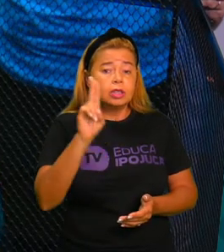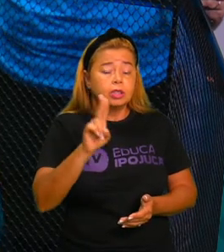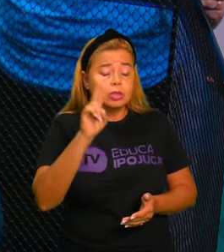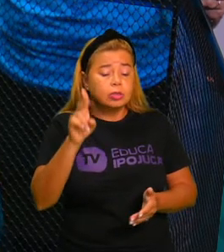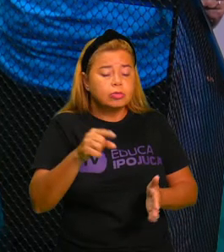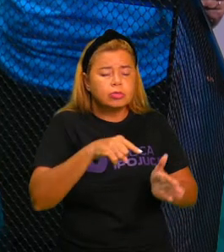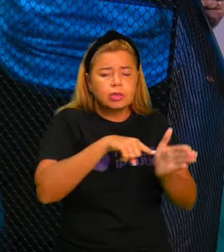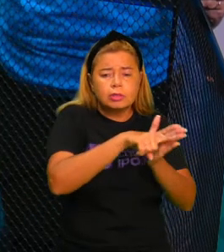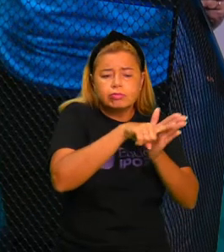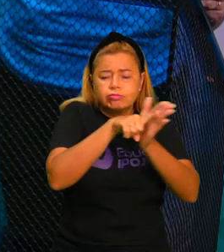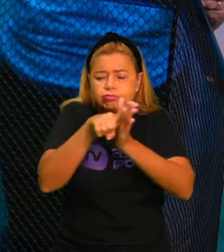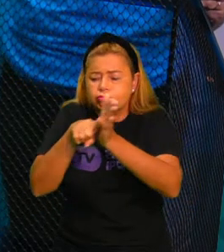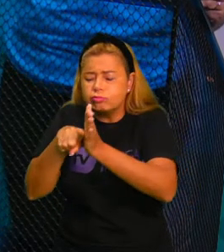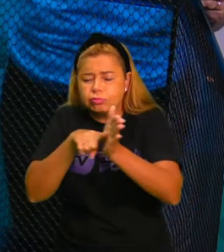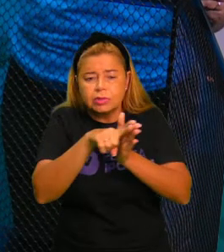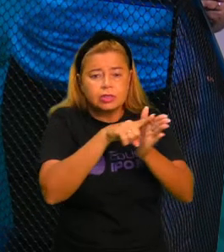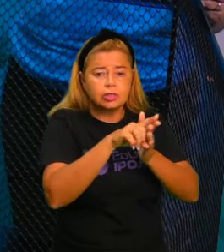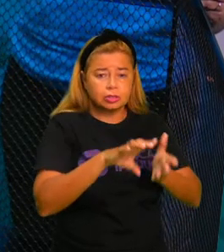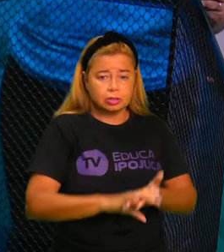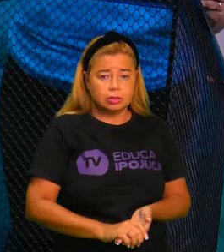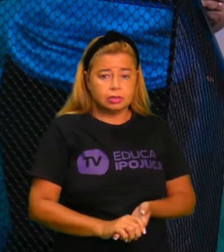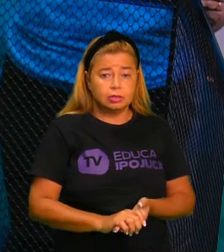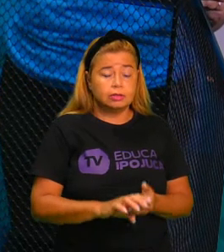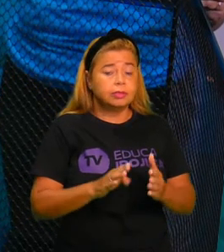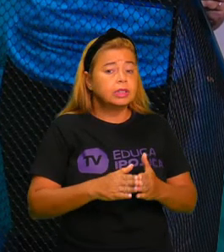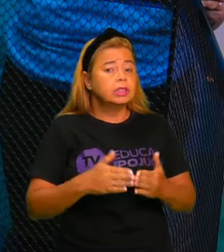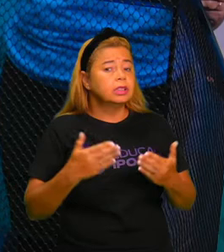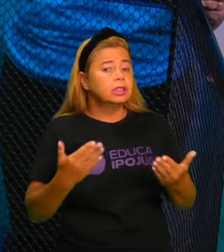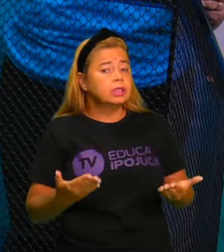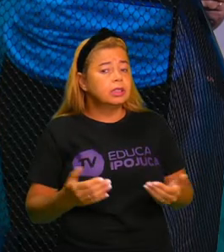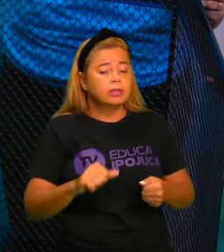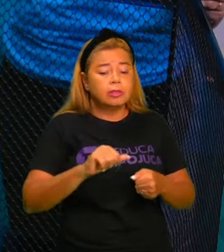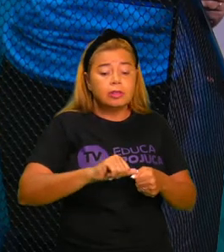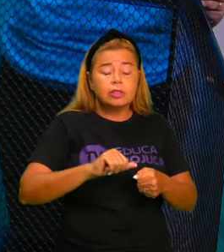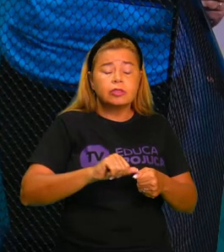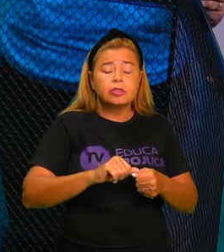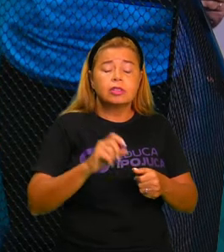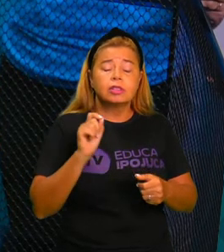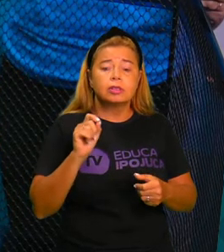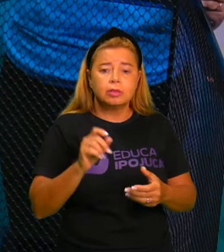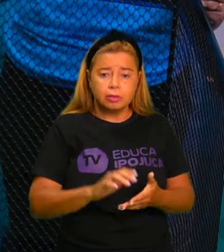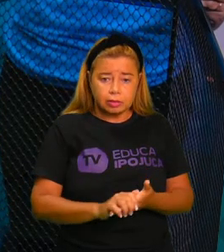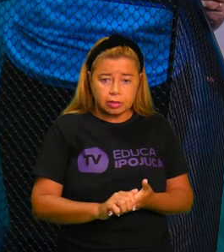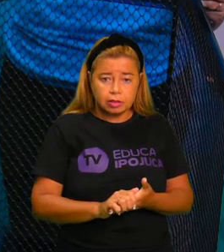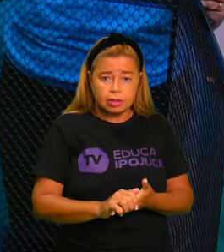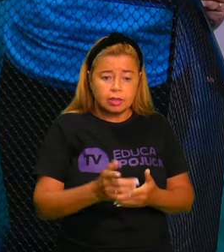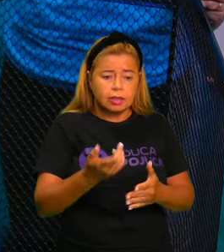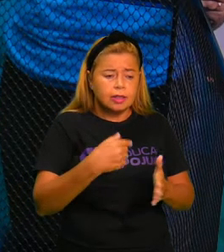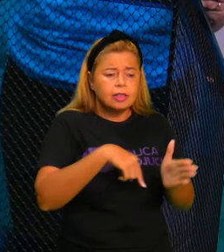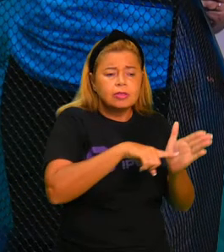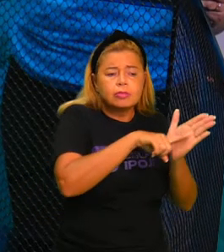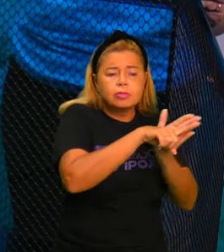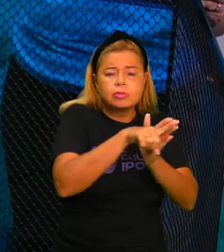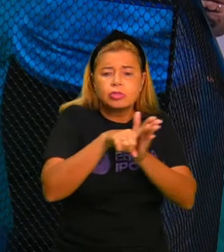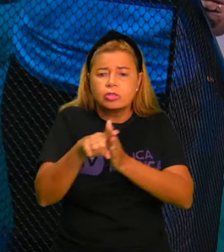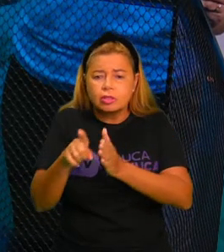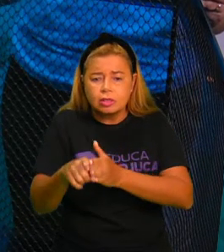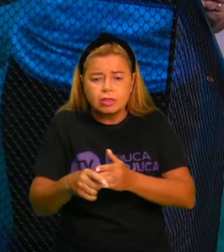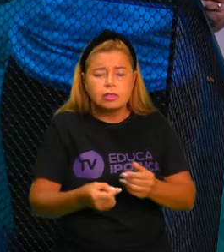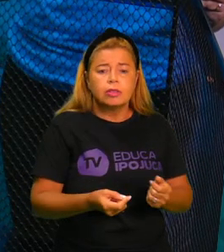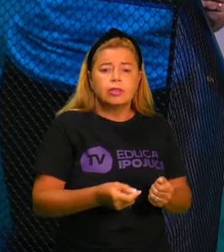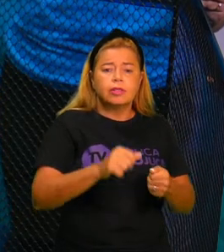vamos ver o conceito. Trata-se de observar um fato, coletar dados, levantar um questionamento, formular